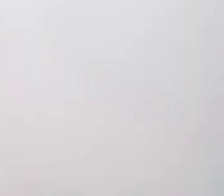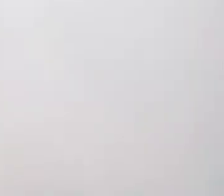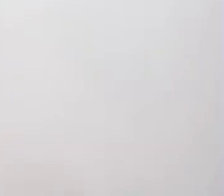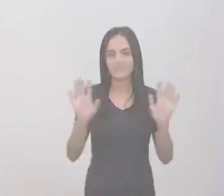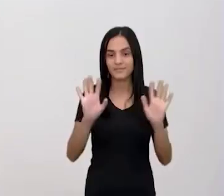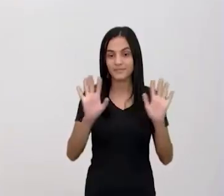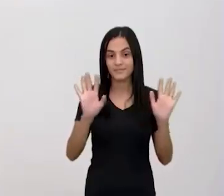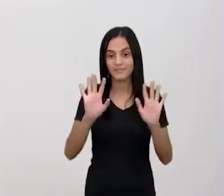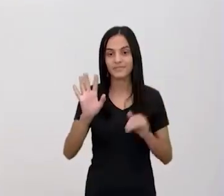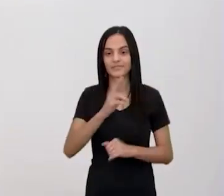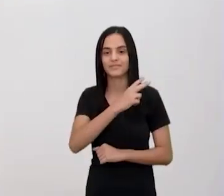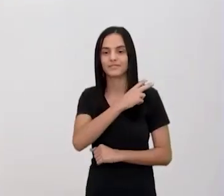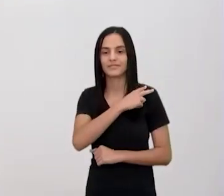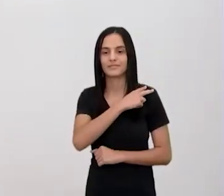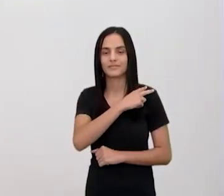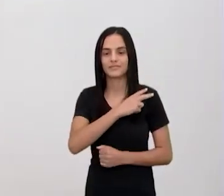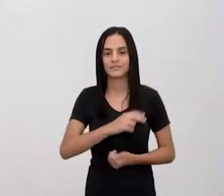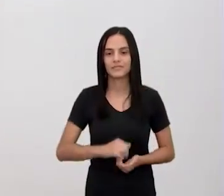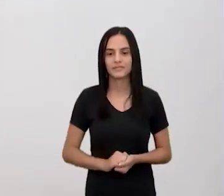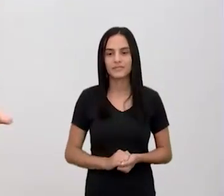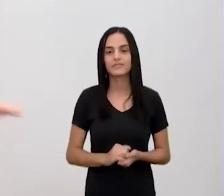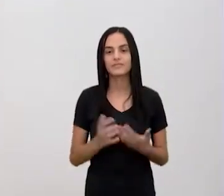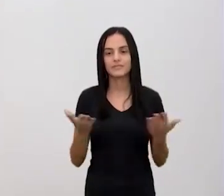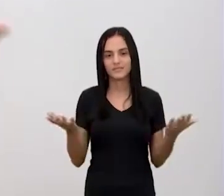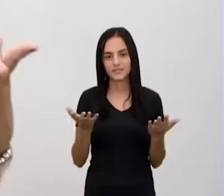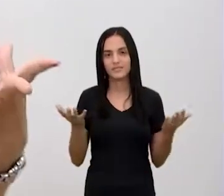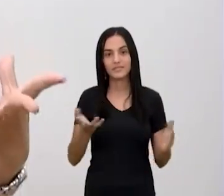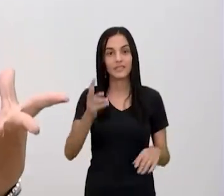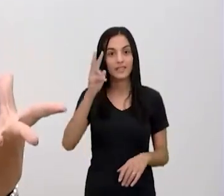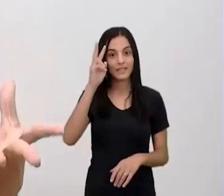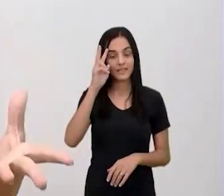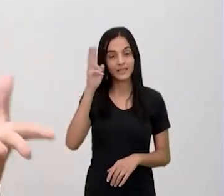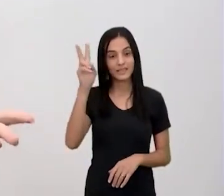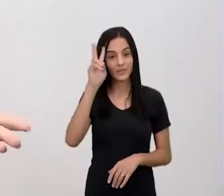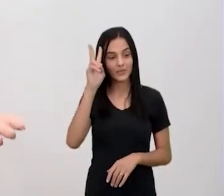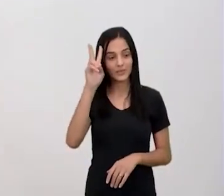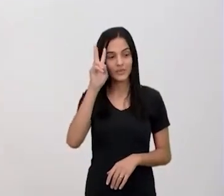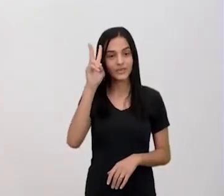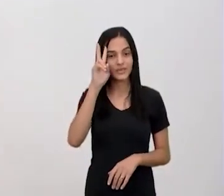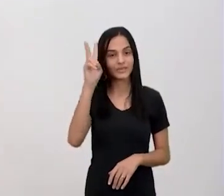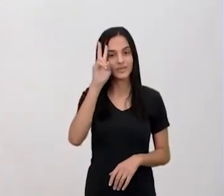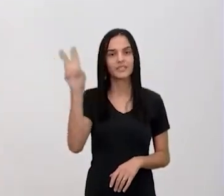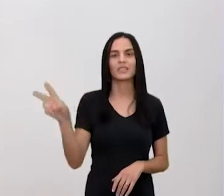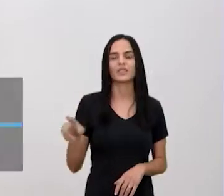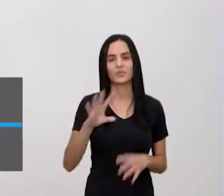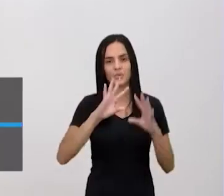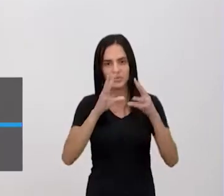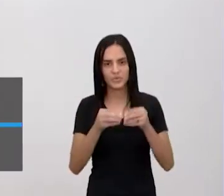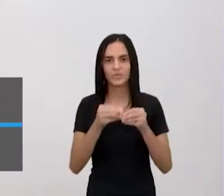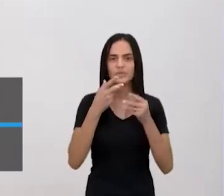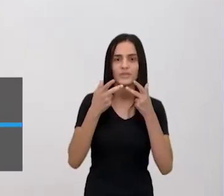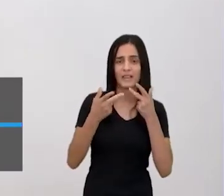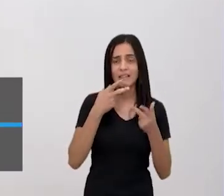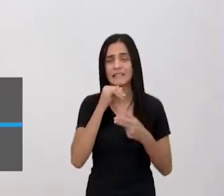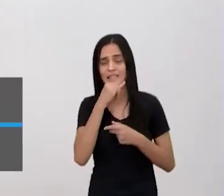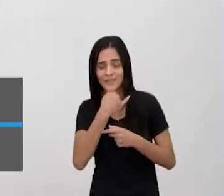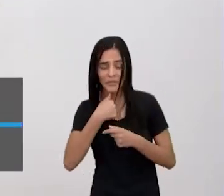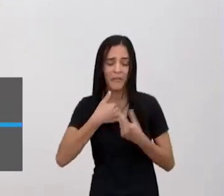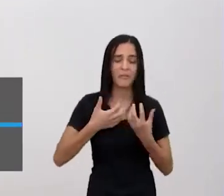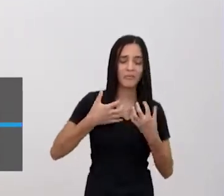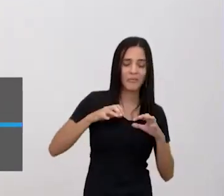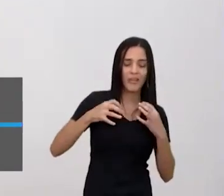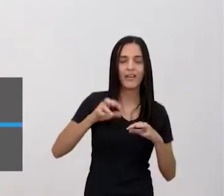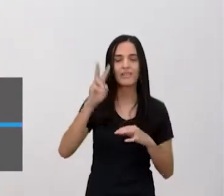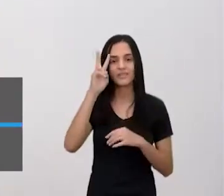Fala segunda série, chegou aquela segunda-feira, aquele dia que todo mundo fala, ai que tristeza, não quero segunda